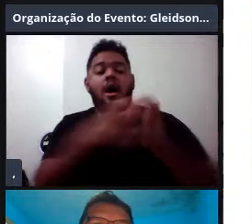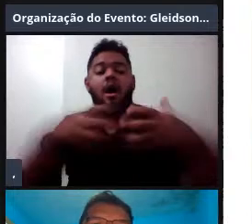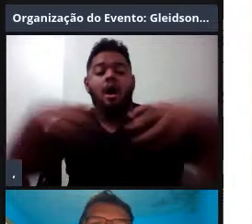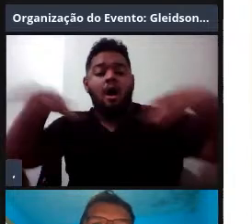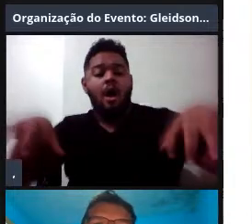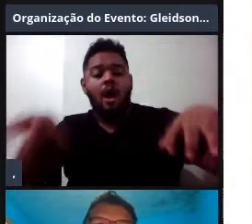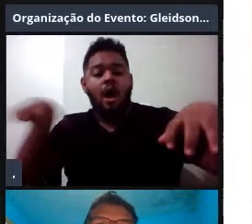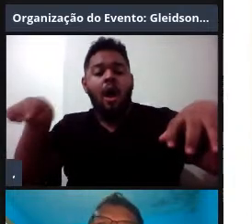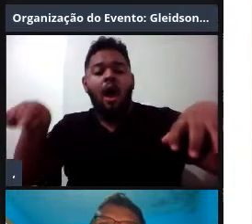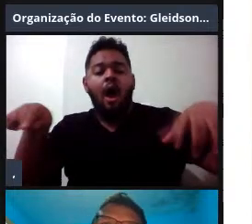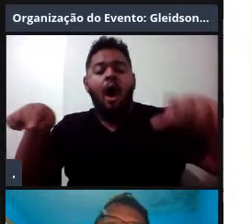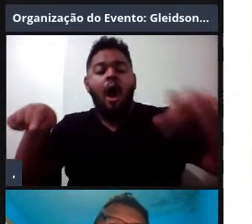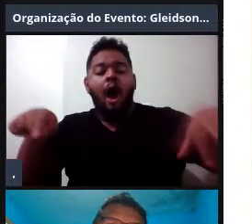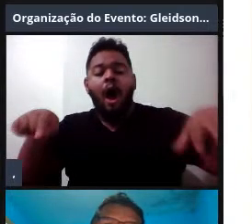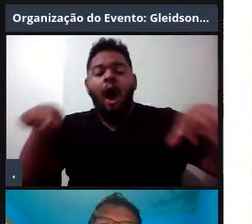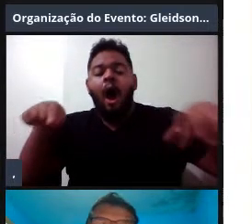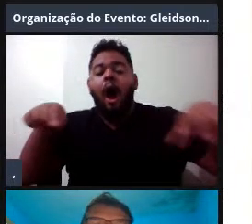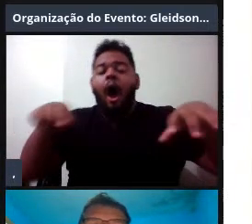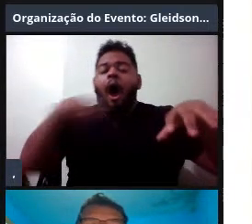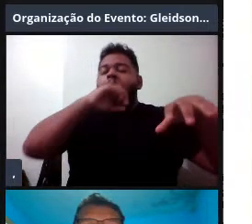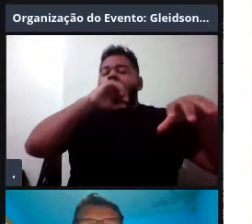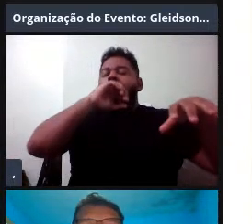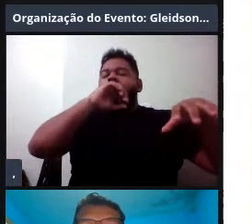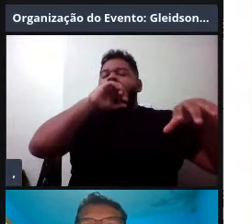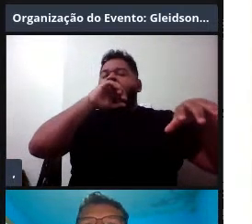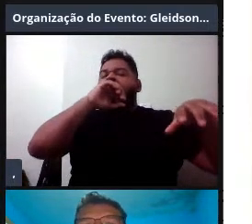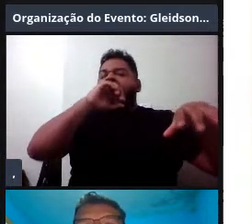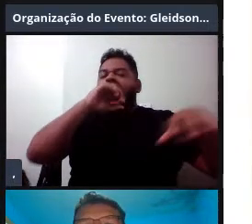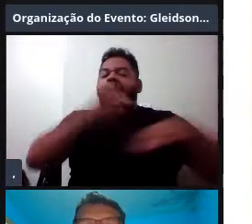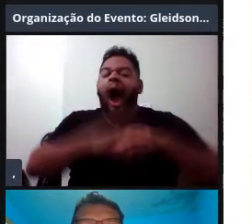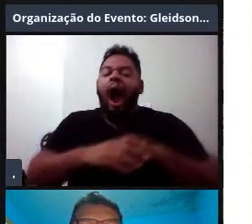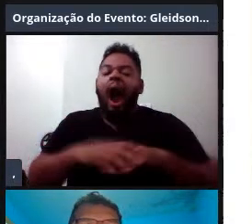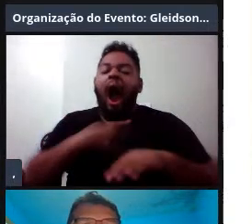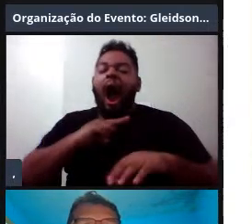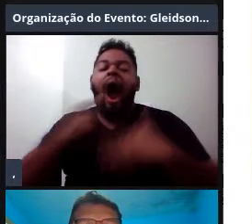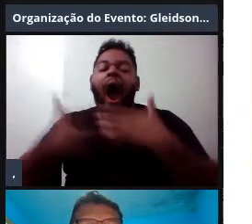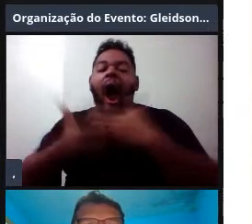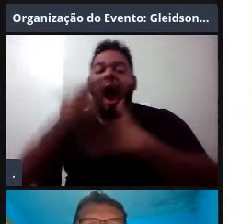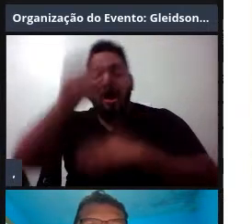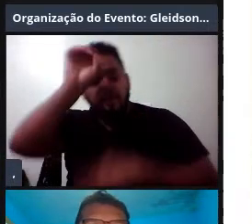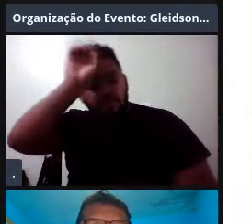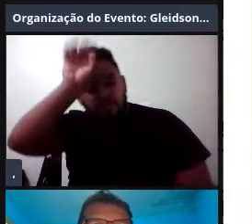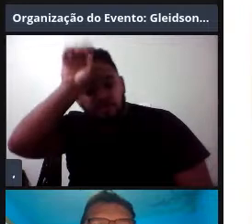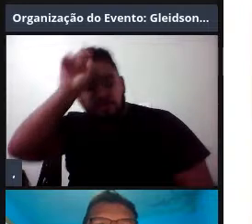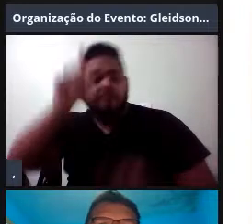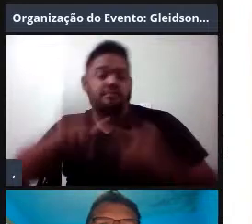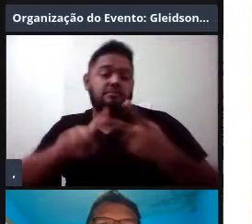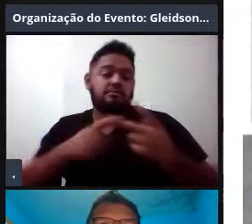tinha falado, os cetáceos com dente, aqui estão, inclusive, os botos, né? E as baleias de barbatana.